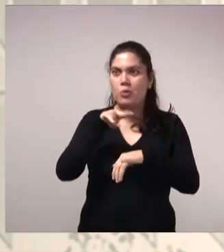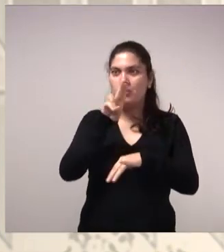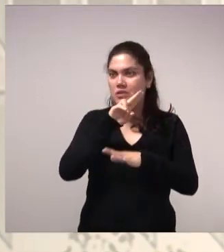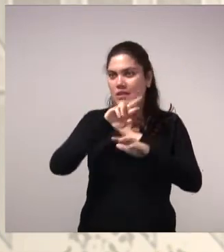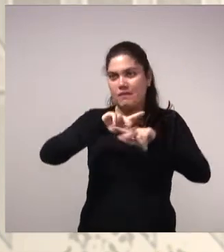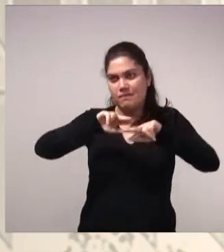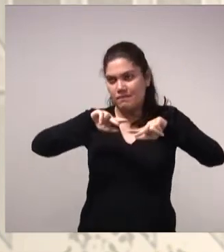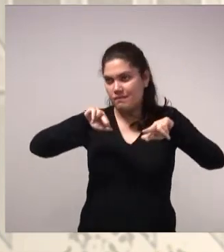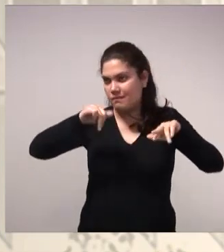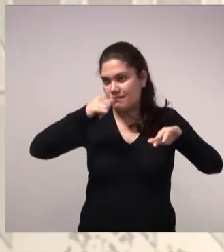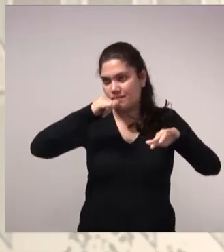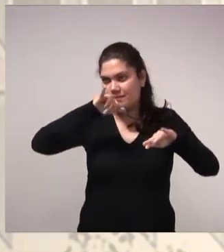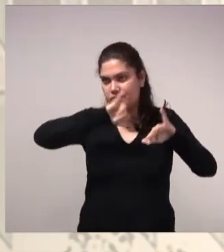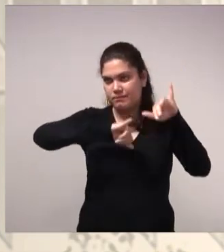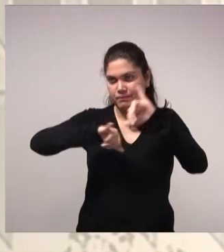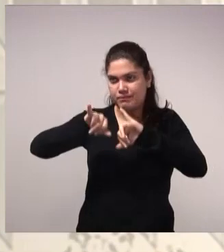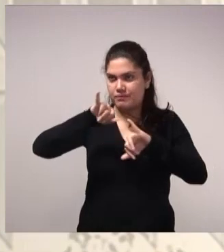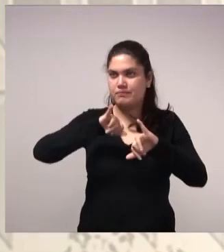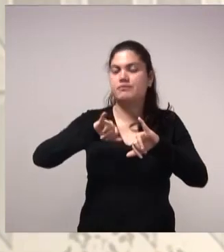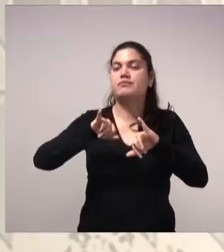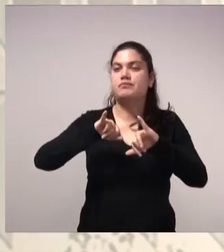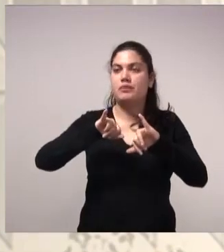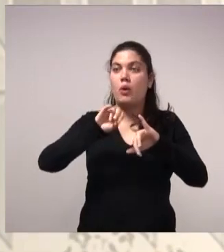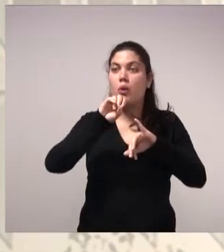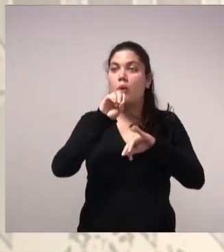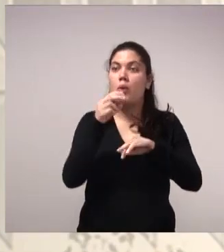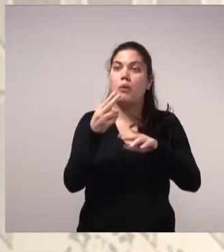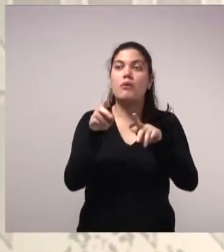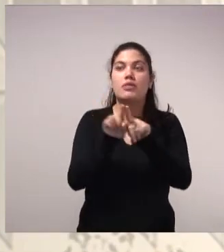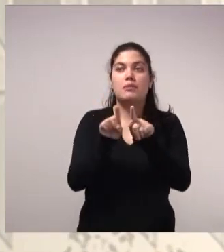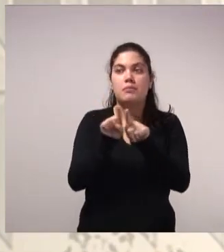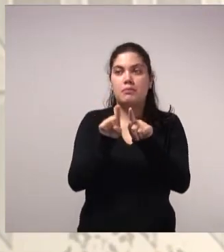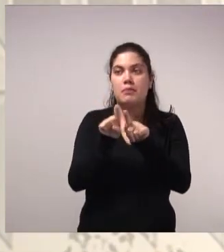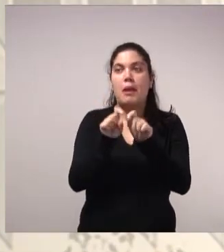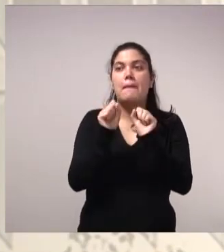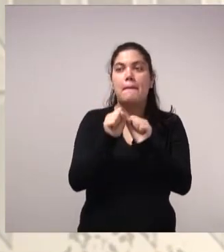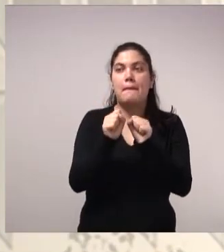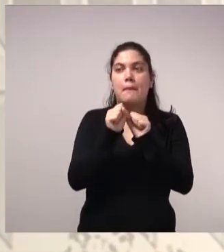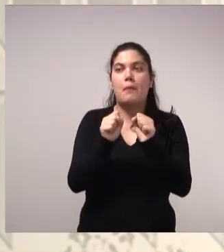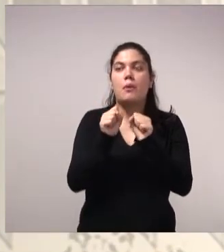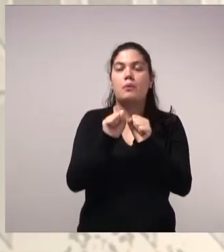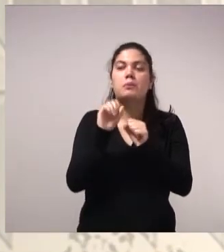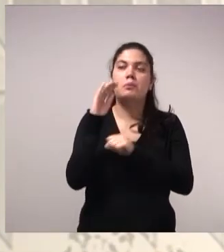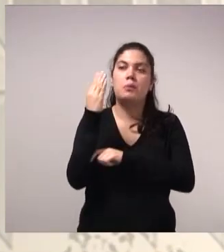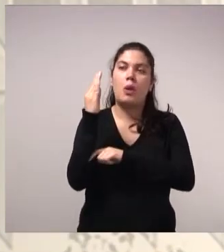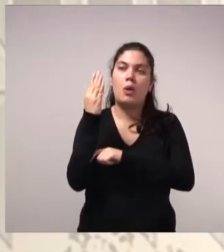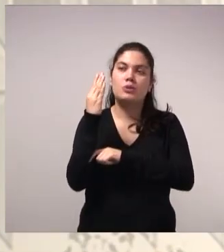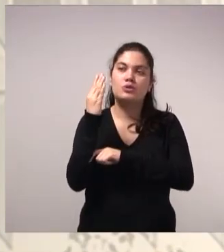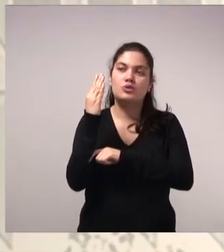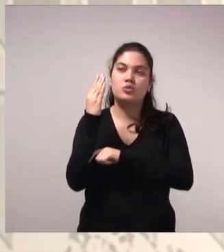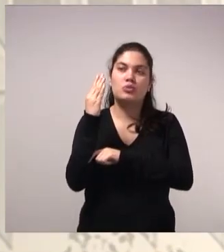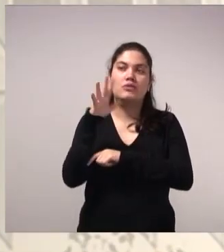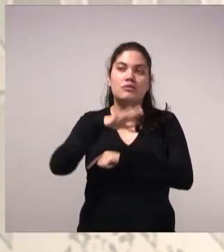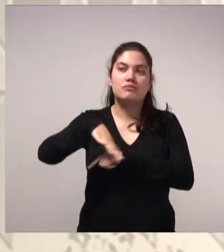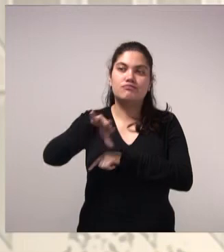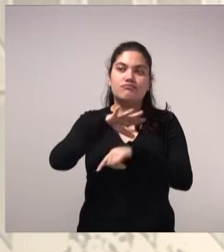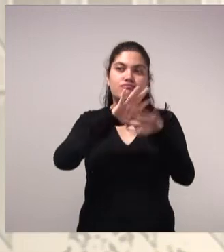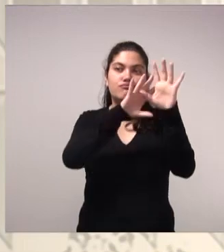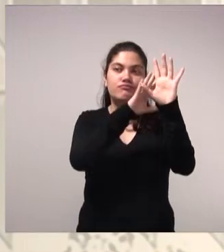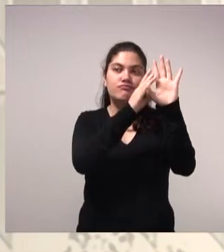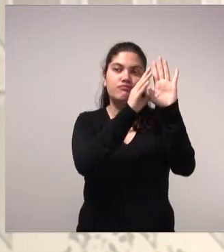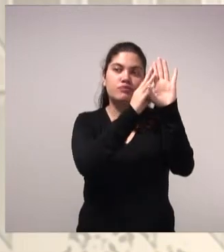desinfecção. Ou ele pode ser biológico, bioquímico, pela